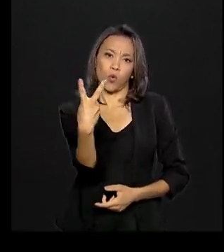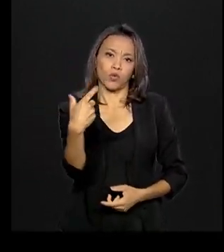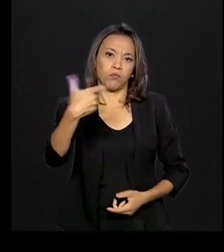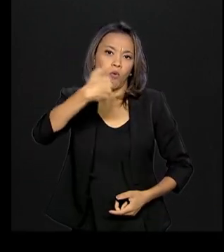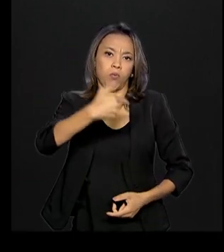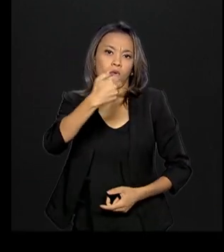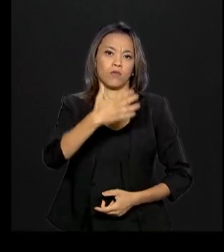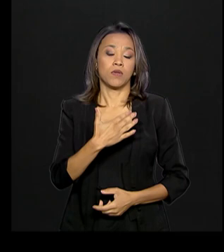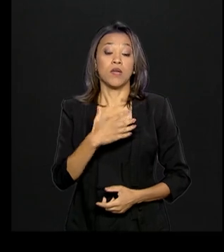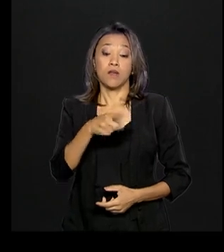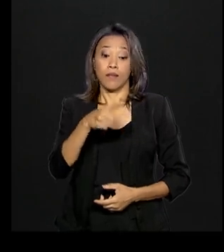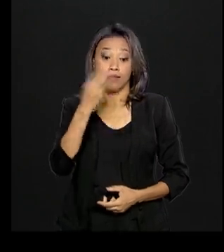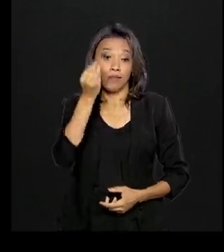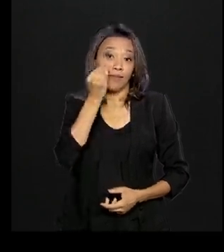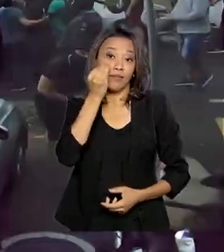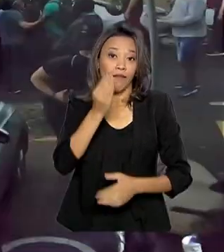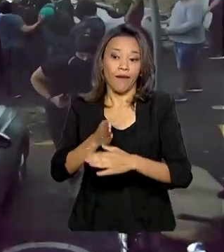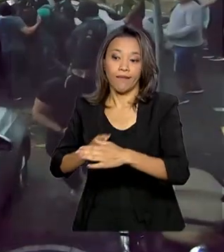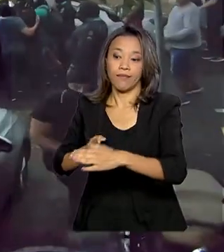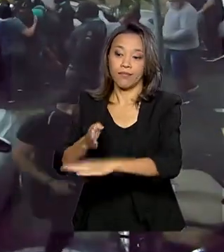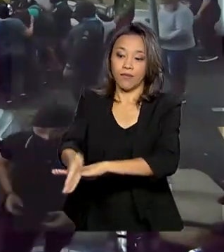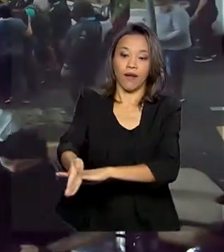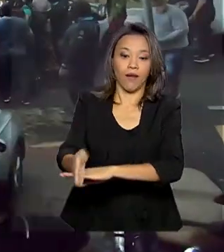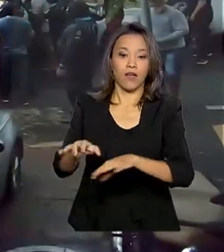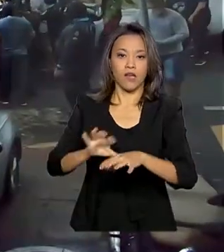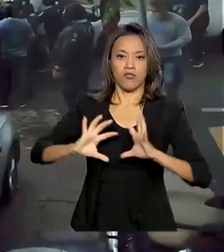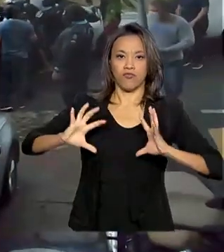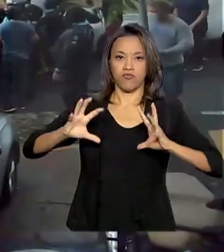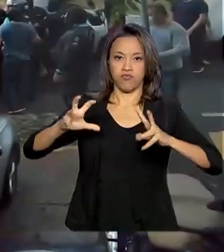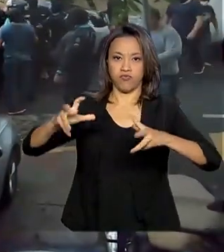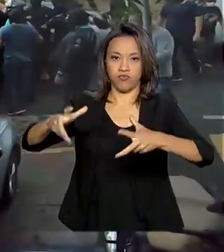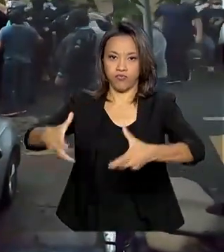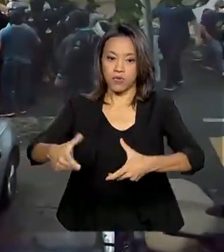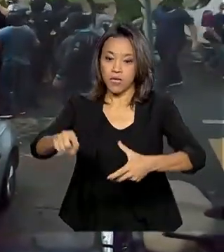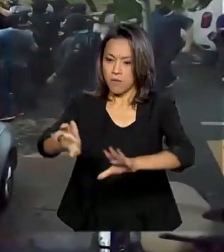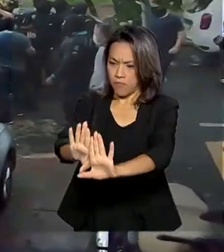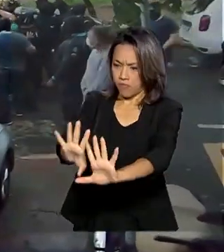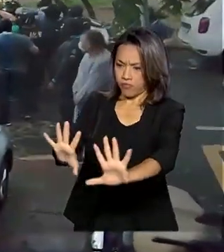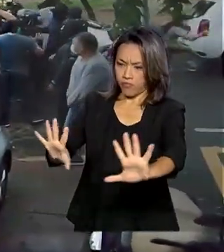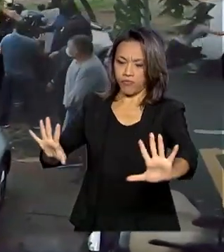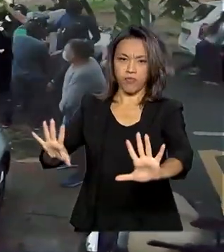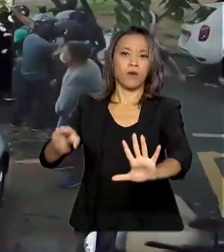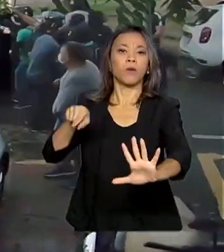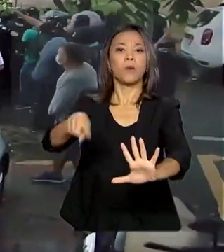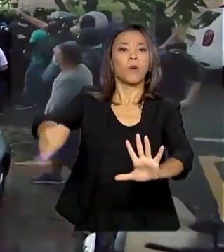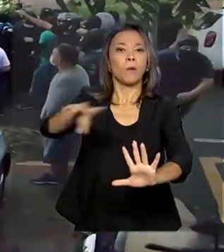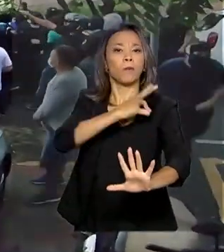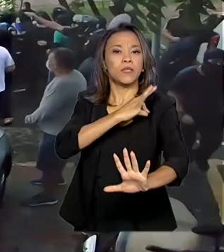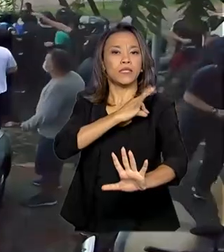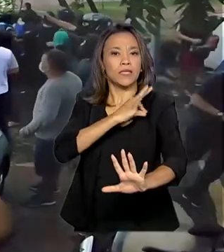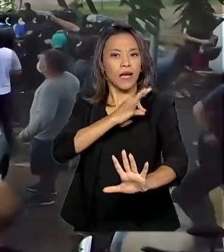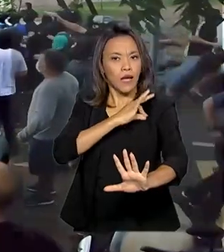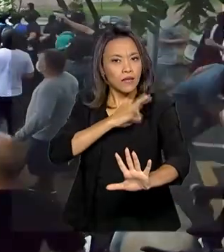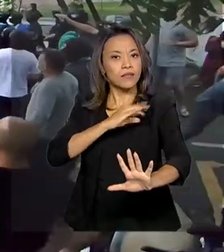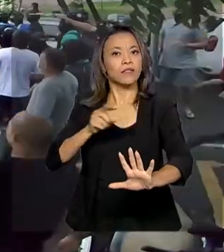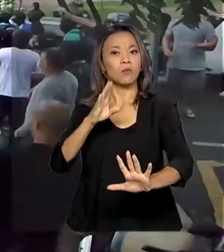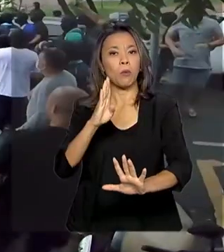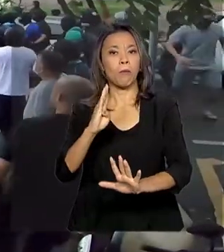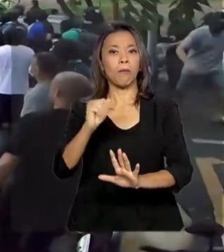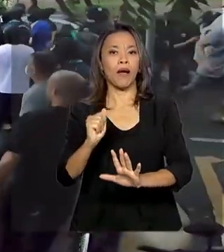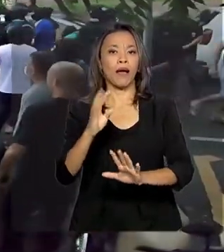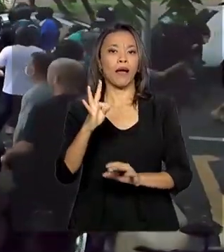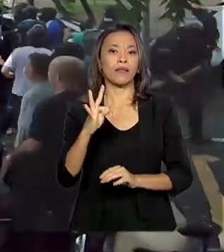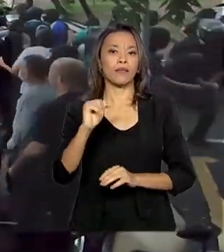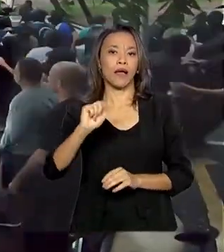quando tentava entrar com uma retroescavadeira em um bloqueio feito por policiais grevistas no 3º Batalhão da Polícia Militar de Sobral,